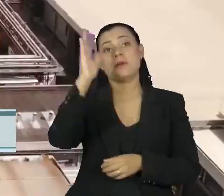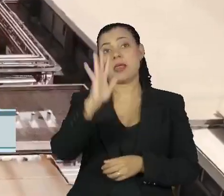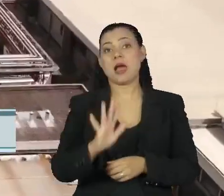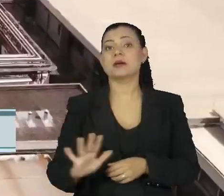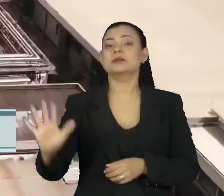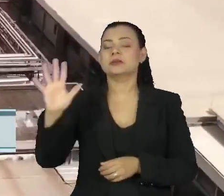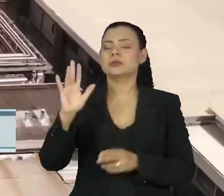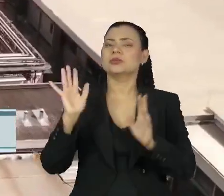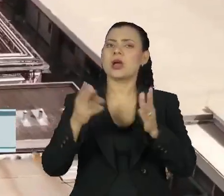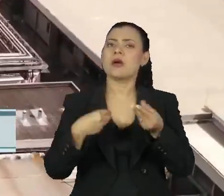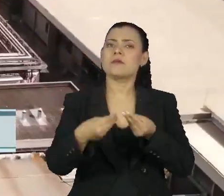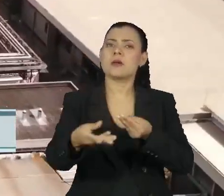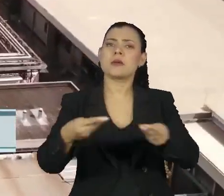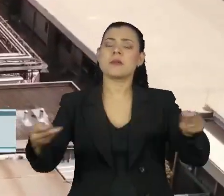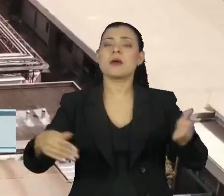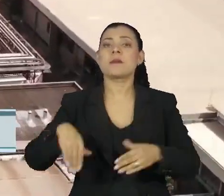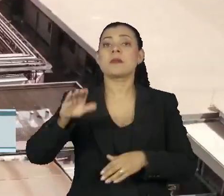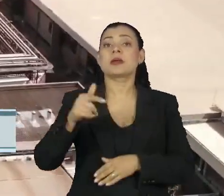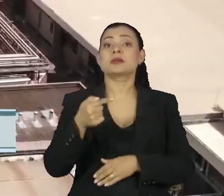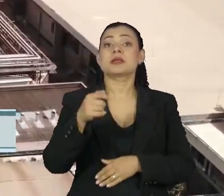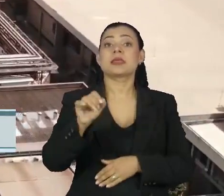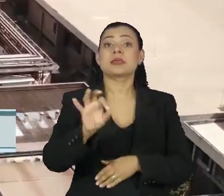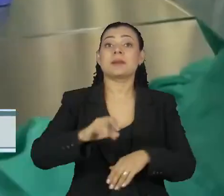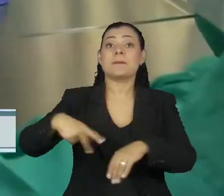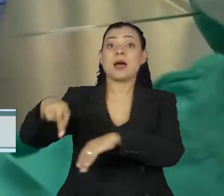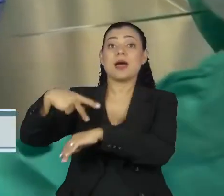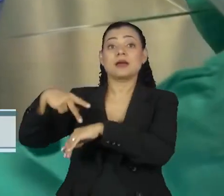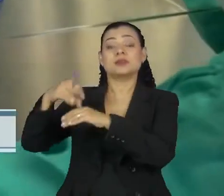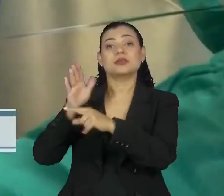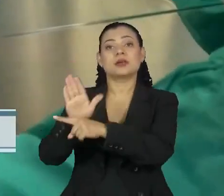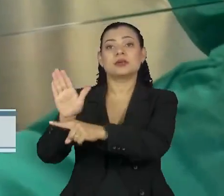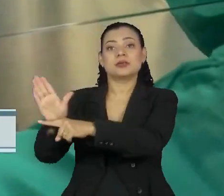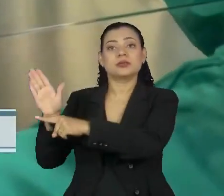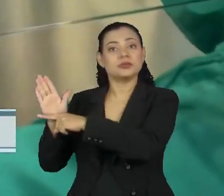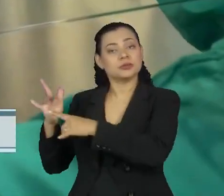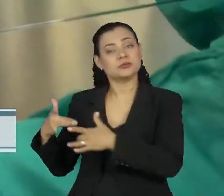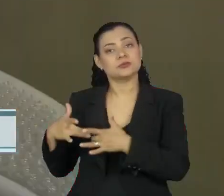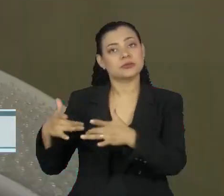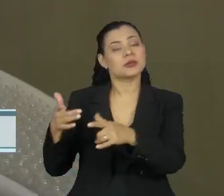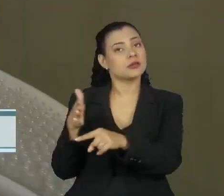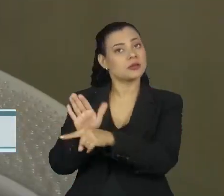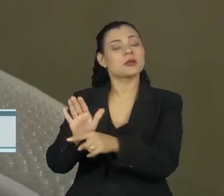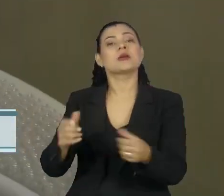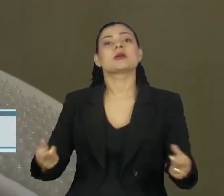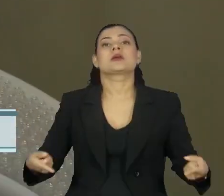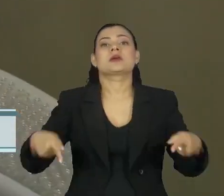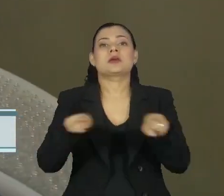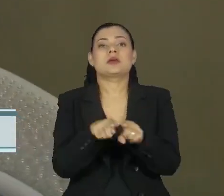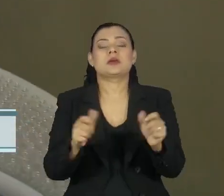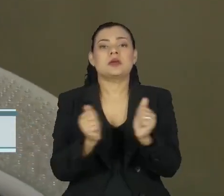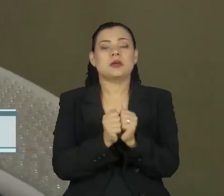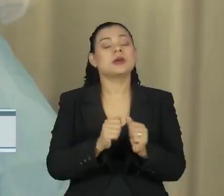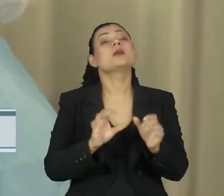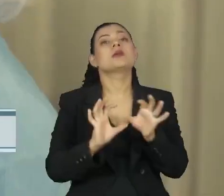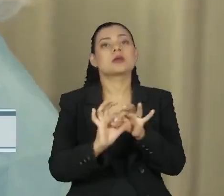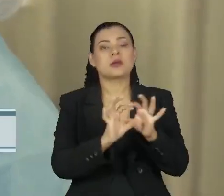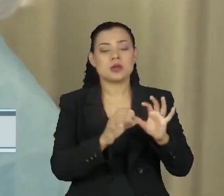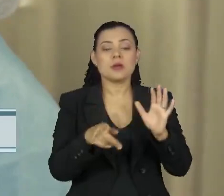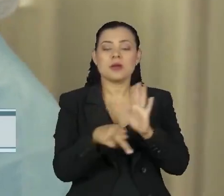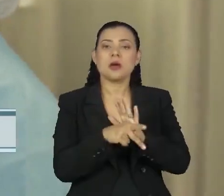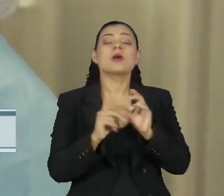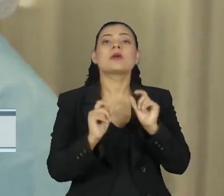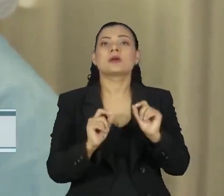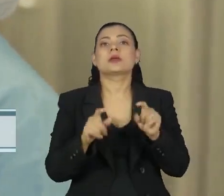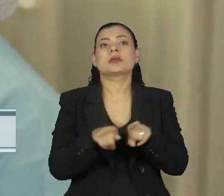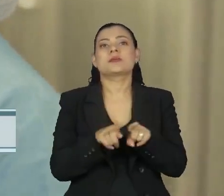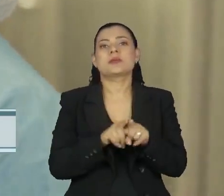fornece imunizantes para mais de 70 países, em cooperação com a Organização Pan-Americana de Saúde e o Fundo das